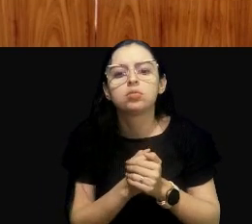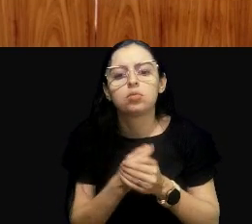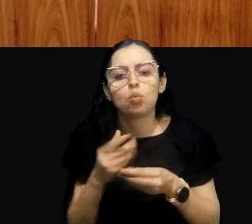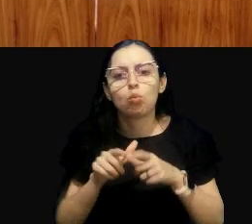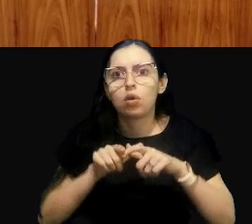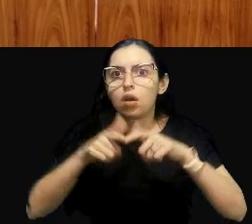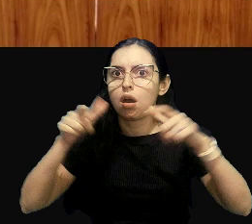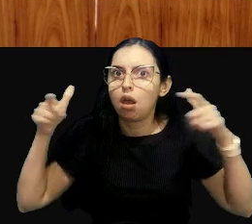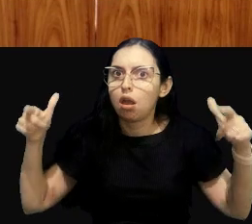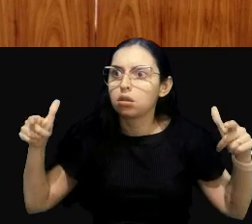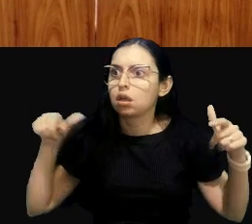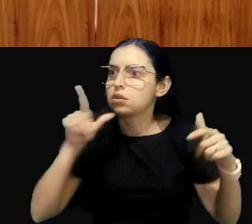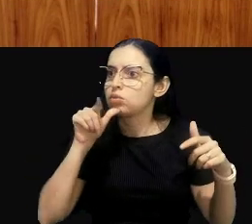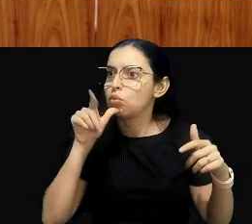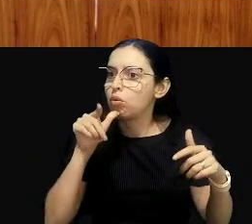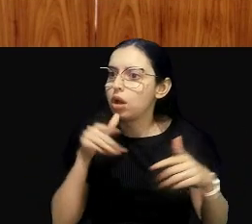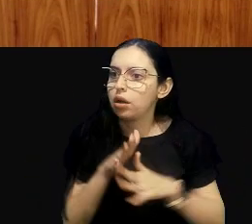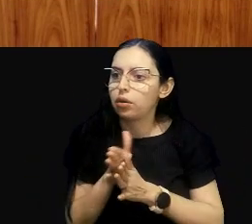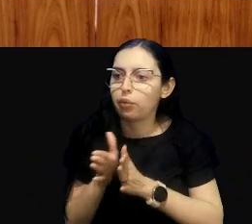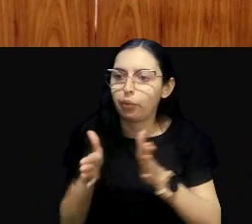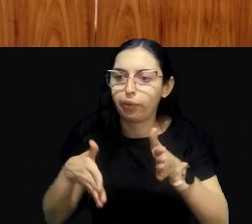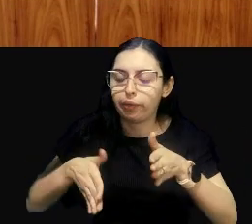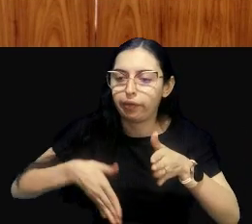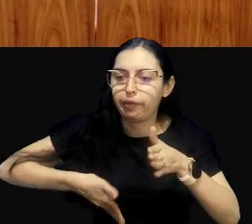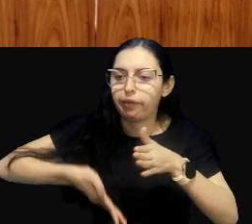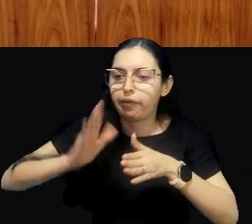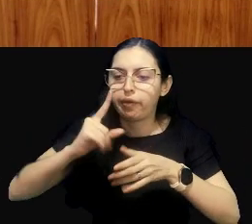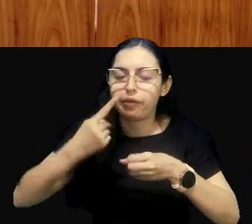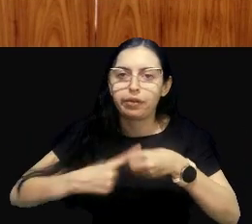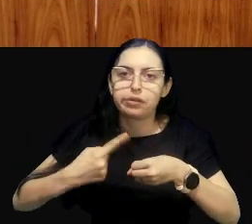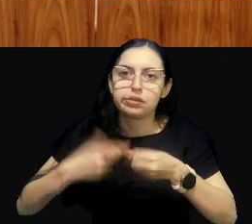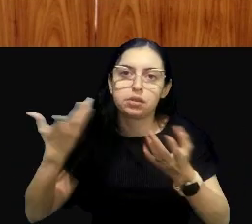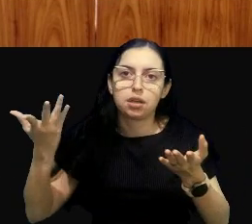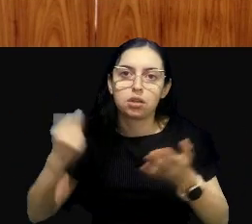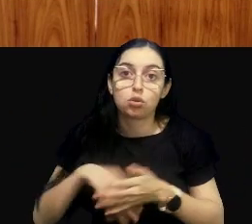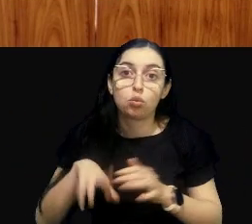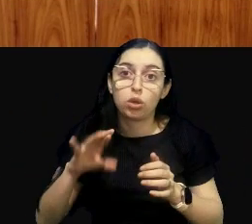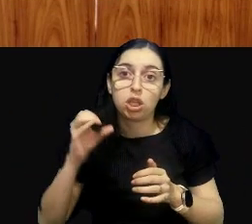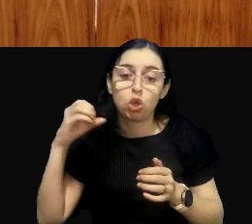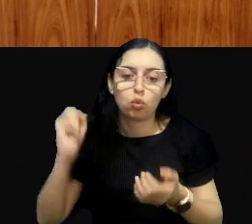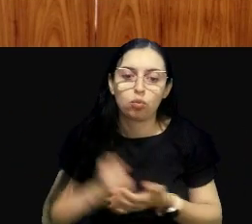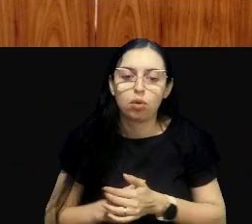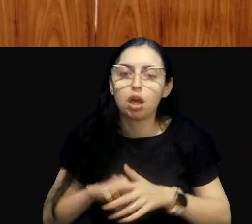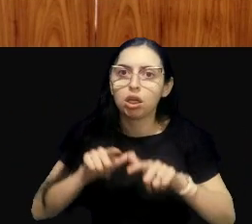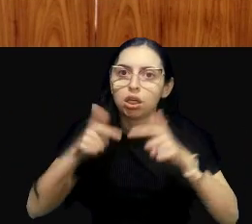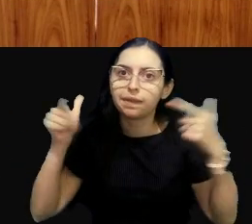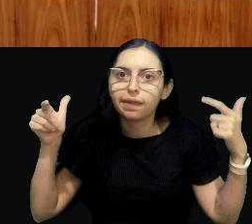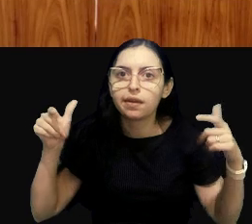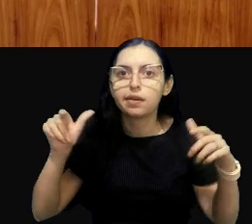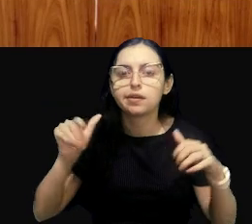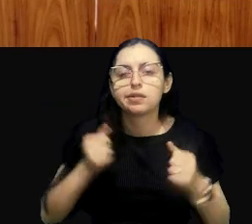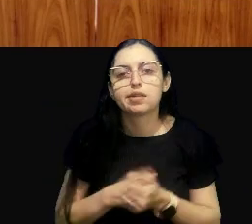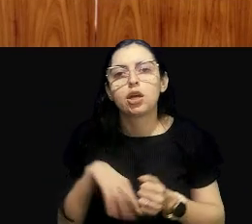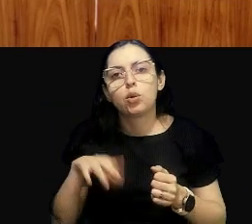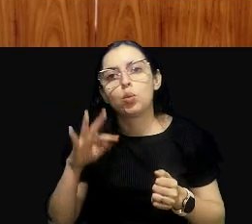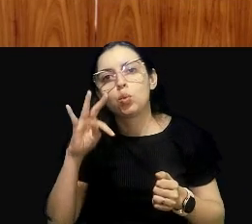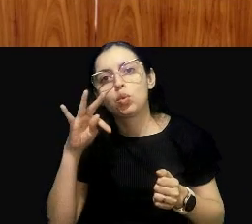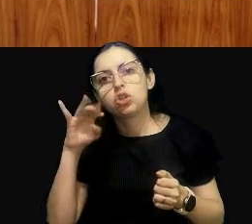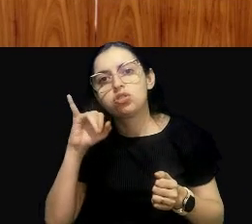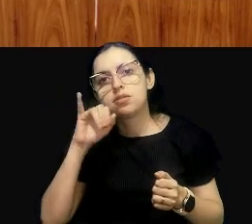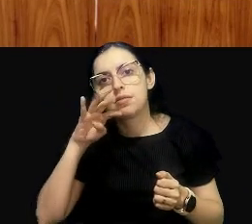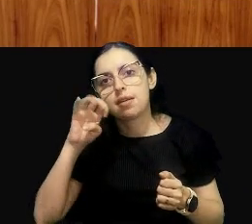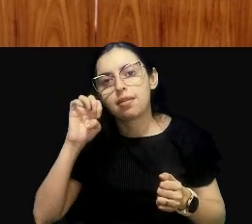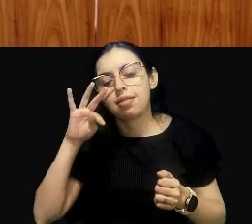tamanho do rio que vocês têm cruzando no meio da cidade aqui, olha o rio Pinheiros, olha o porte desse rio, olha o porte do rio Tietê, então é uma